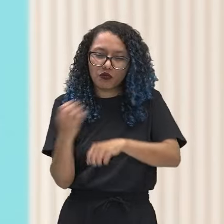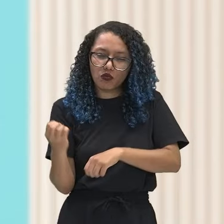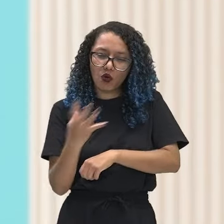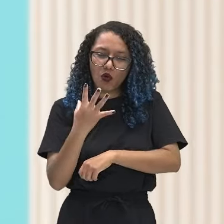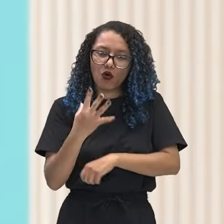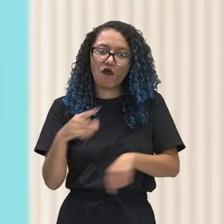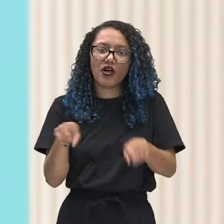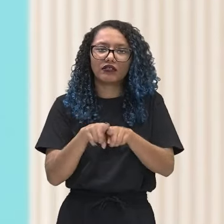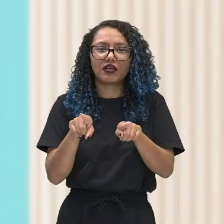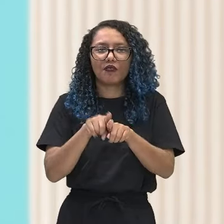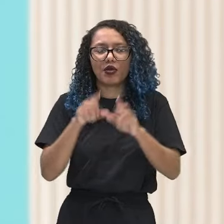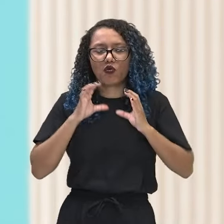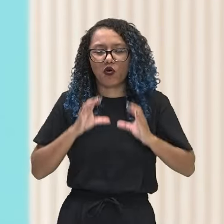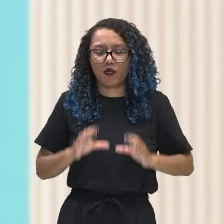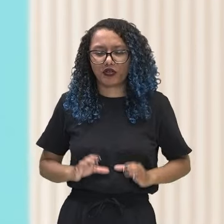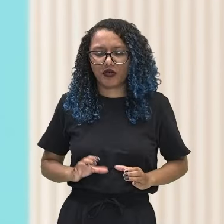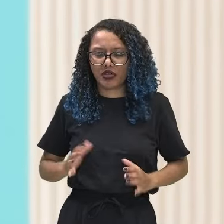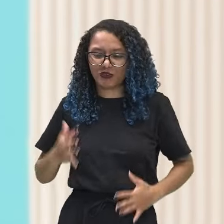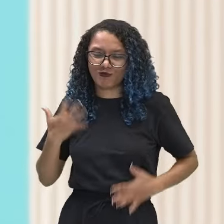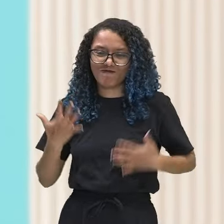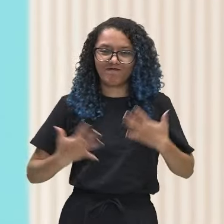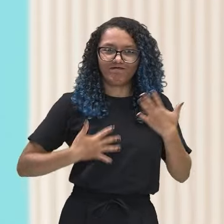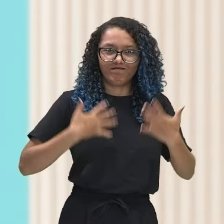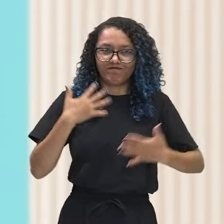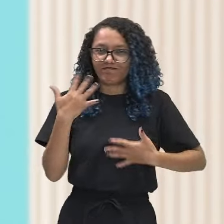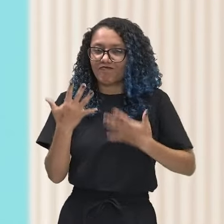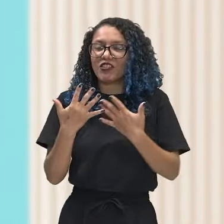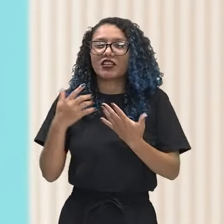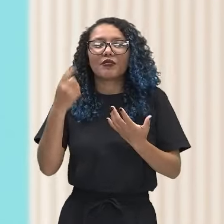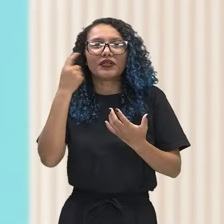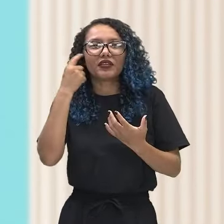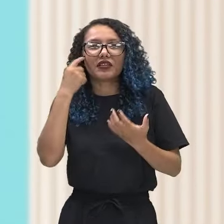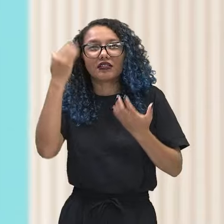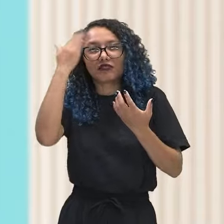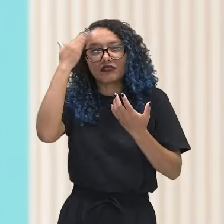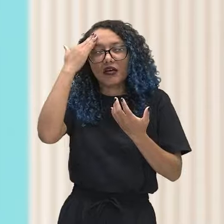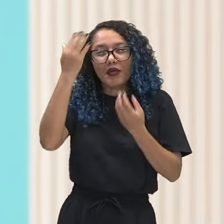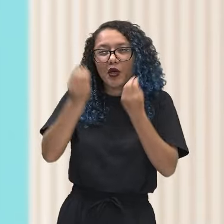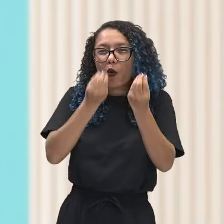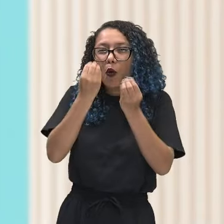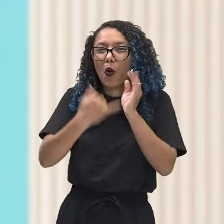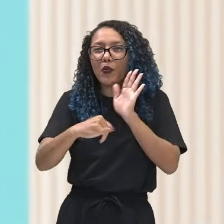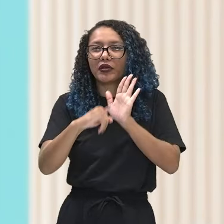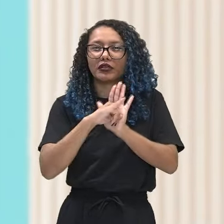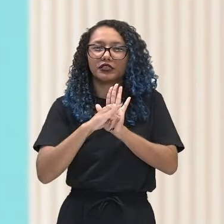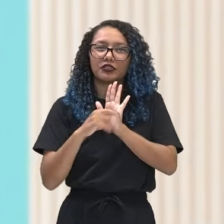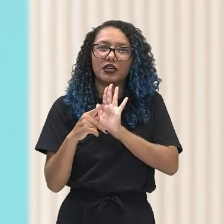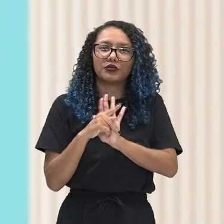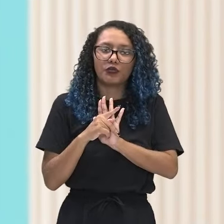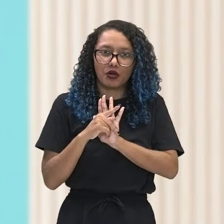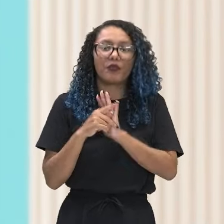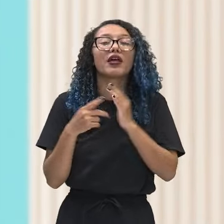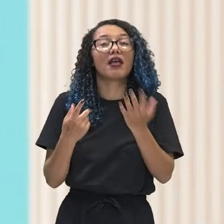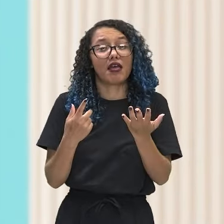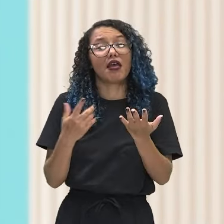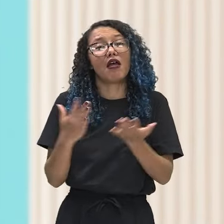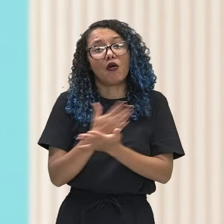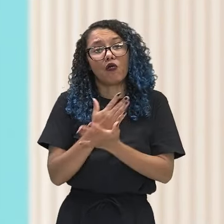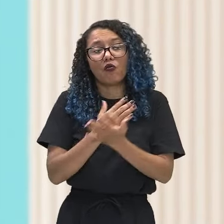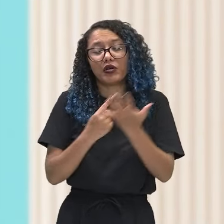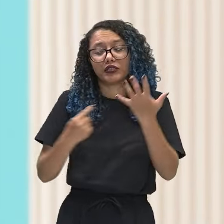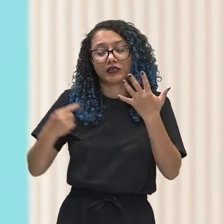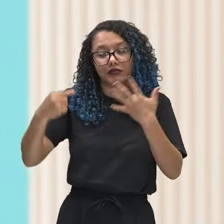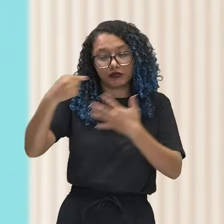e procura contínua por uma identidade. Essas são algumas experiências que compõem a vida de um adolescente.